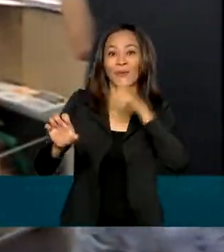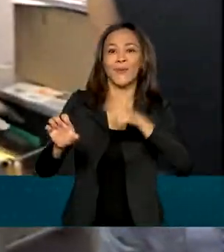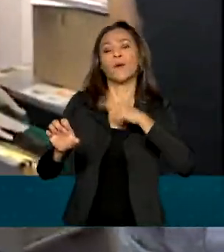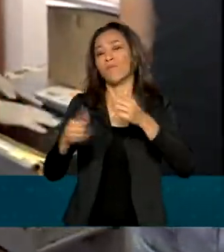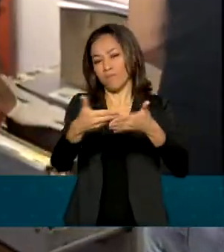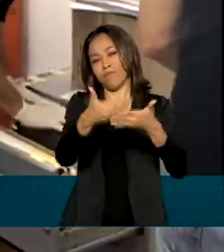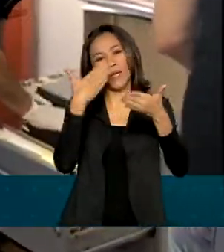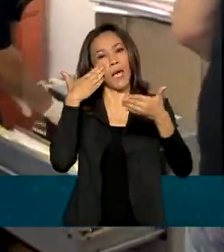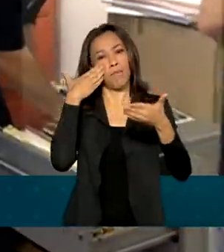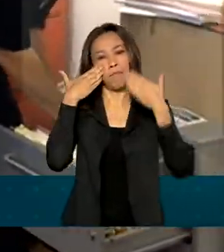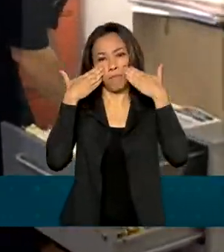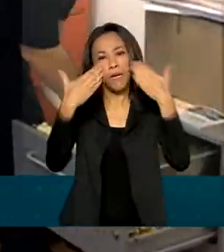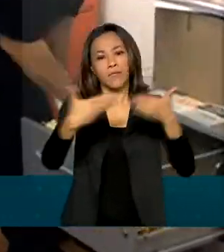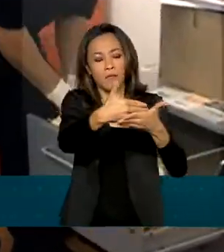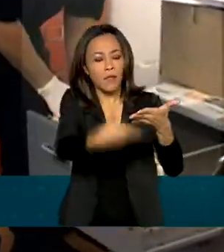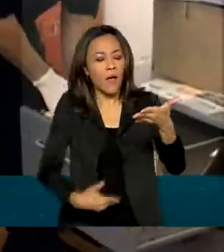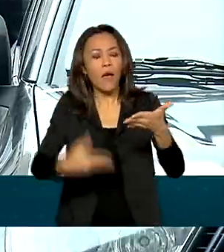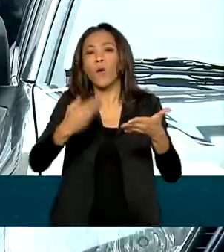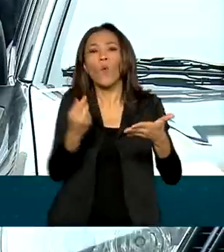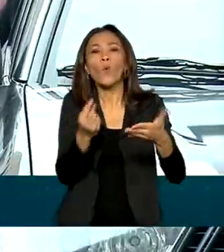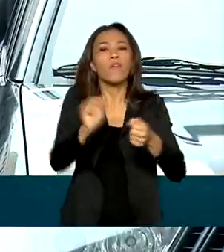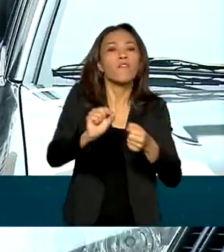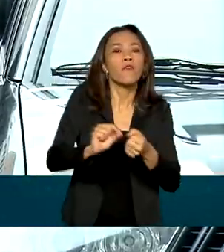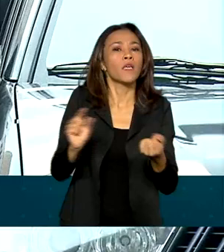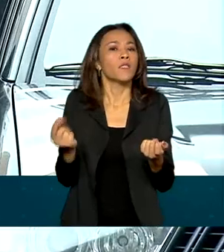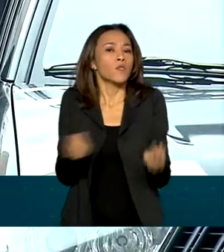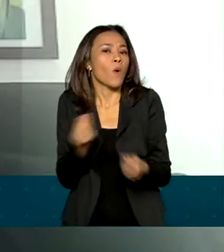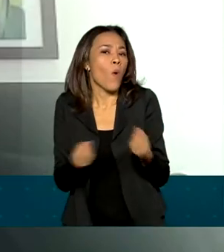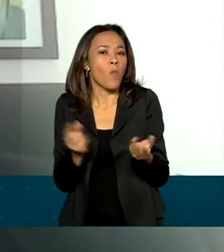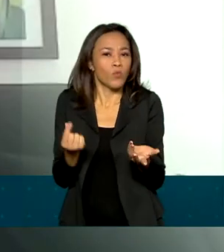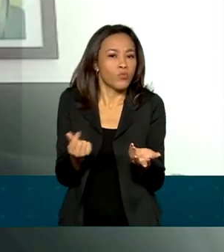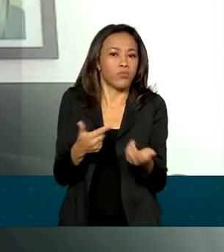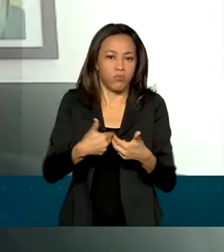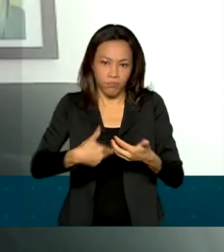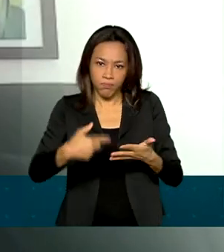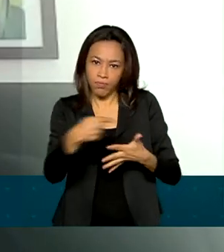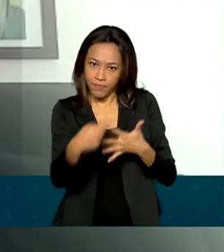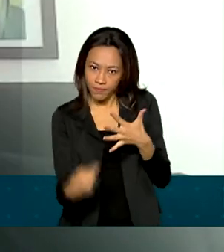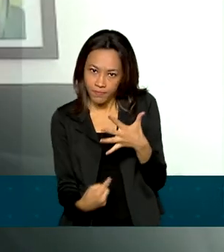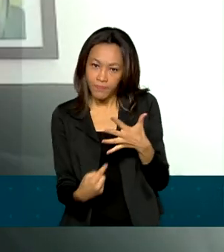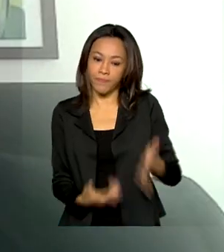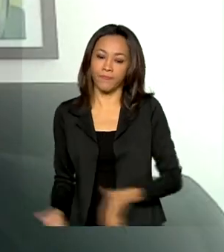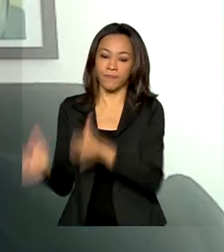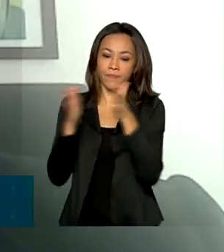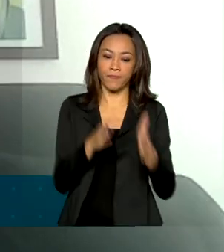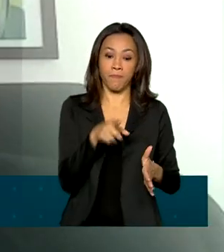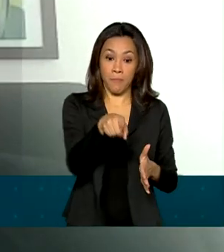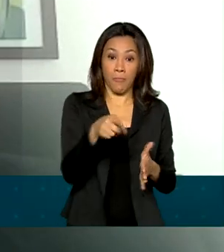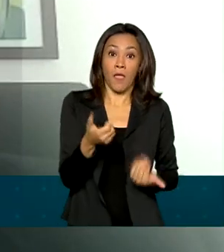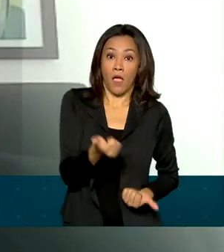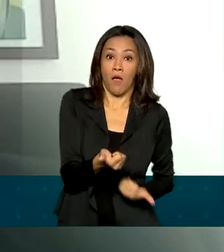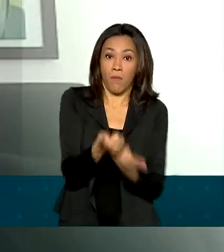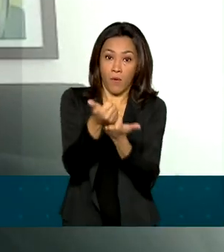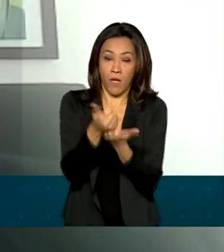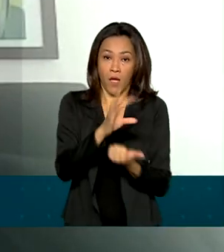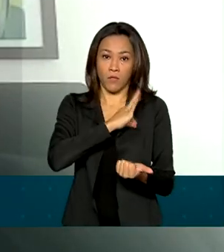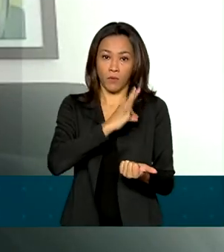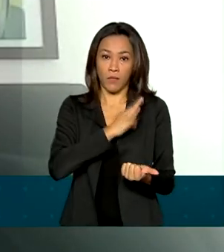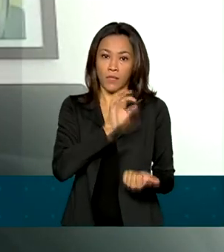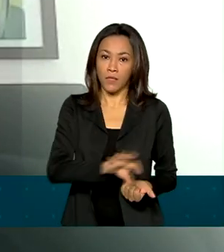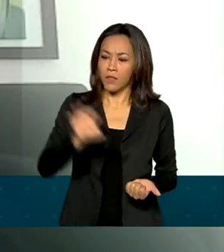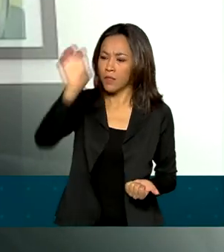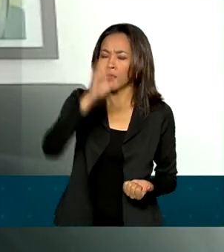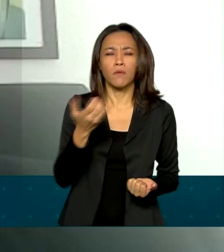apresentar resultados como o aumento da capacidade de apreensões. Fortalecimento das polícias por meio da aquisição de bens, de